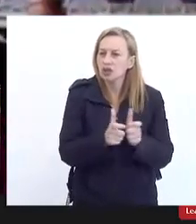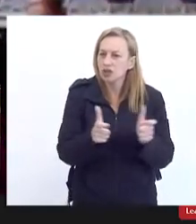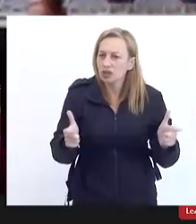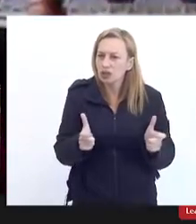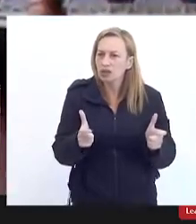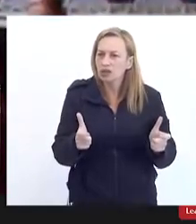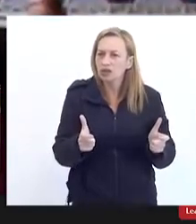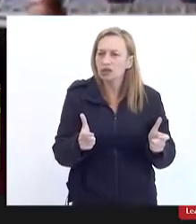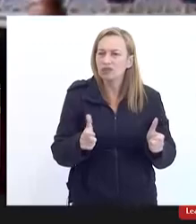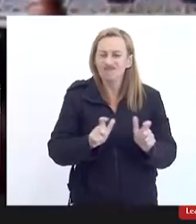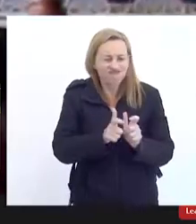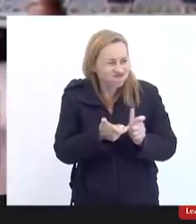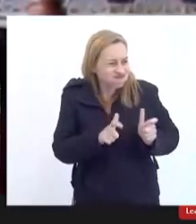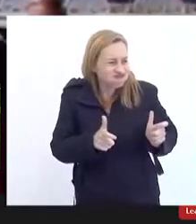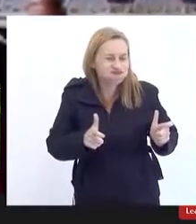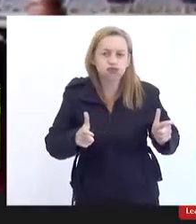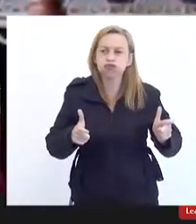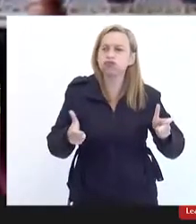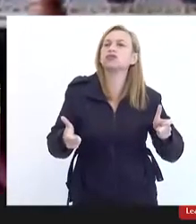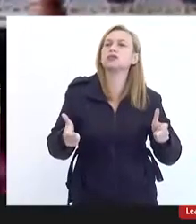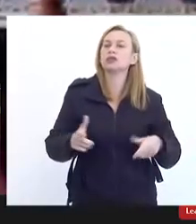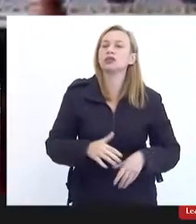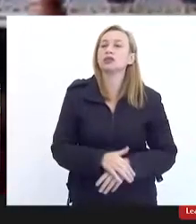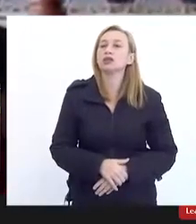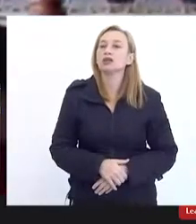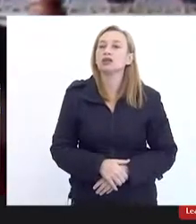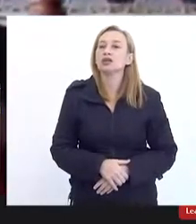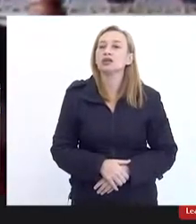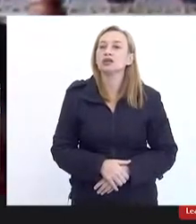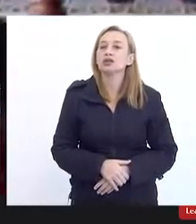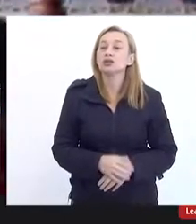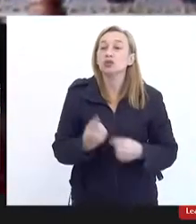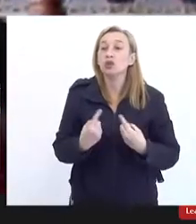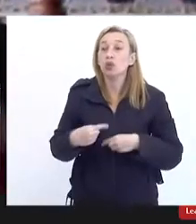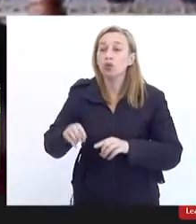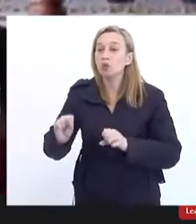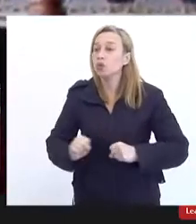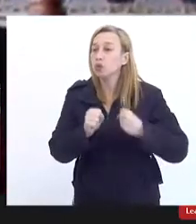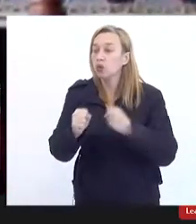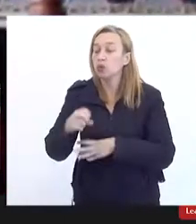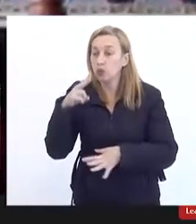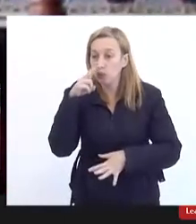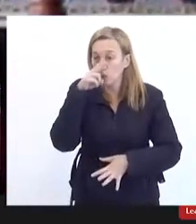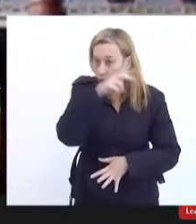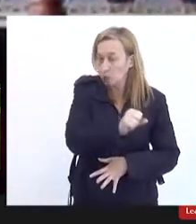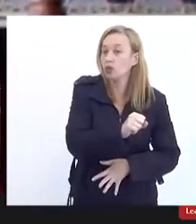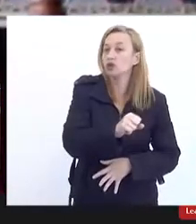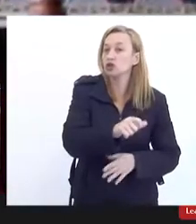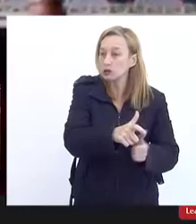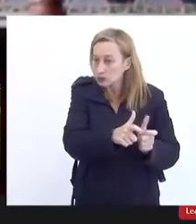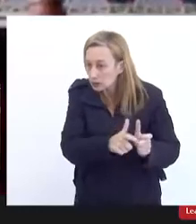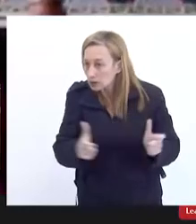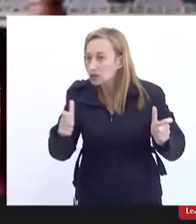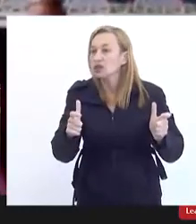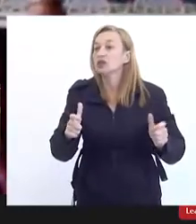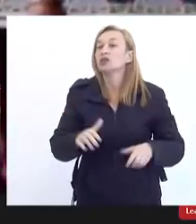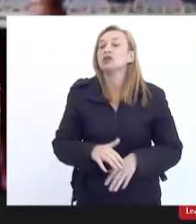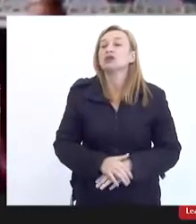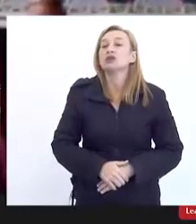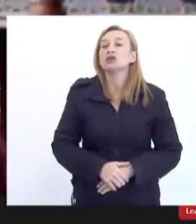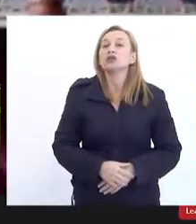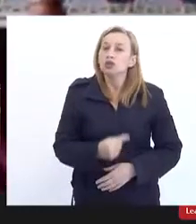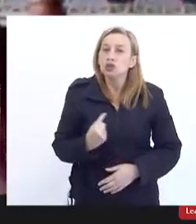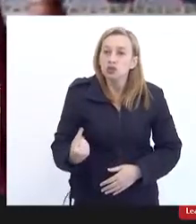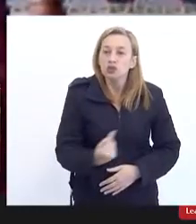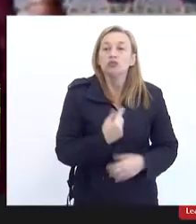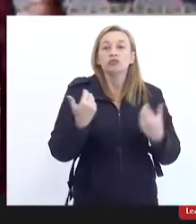ela é enorme ela é imensa ela é contra poderes muito fortes muito grandes e a